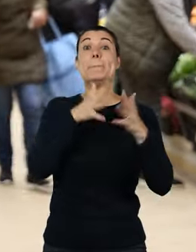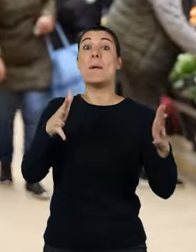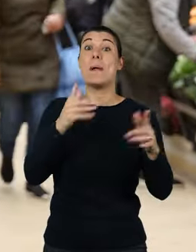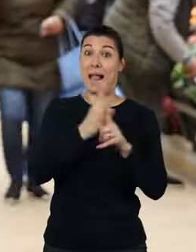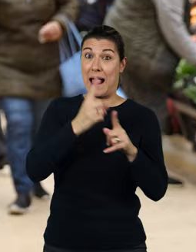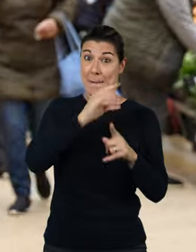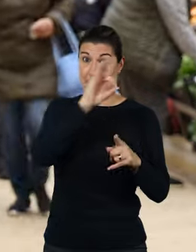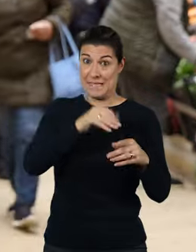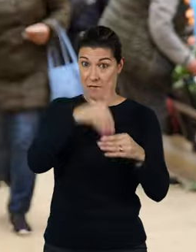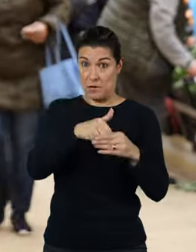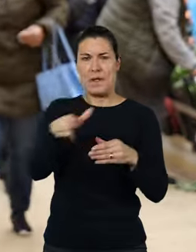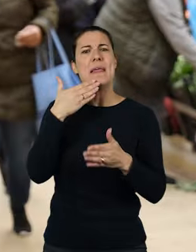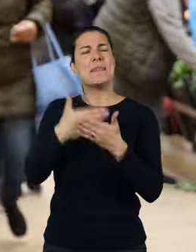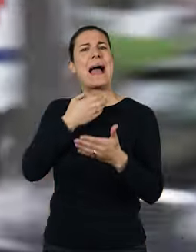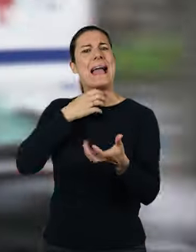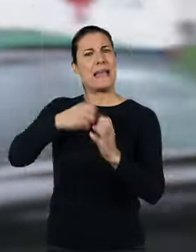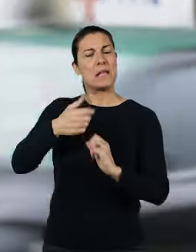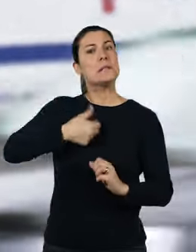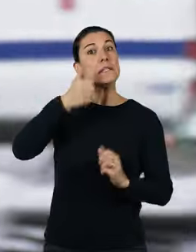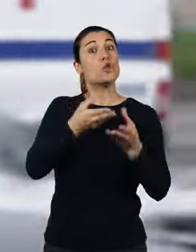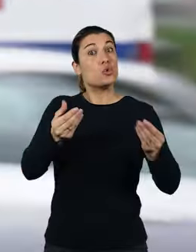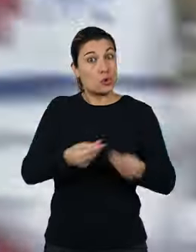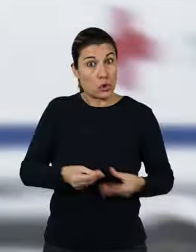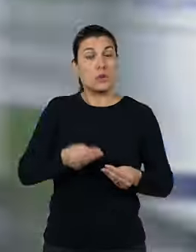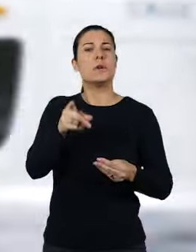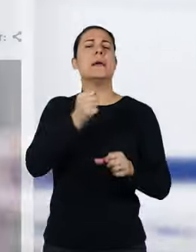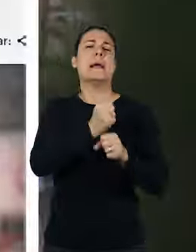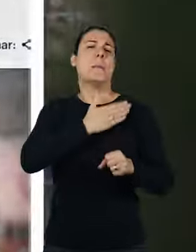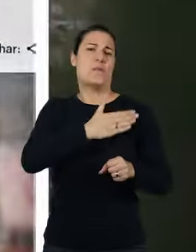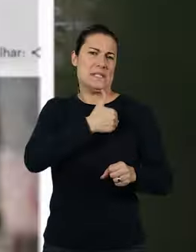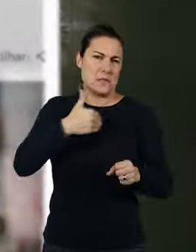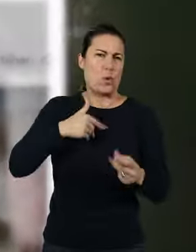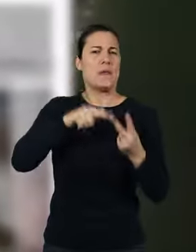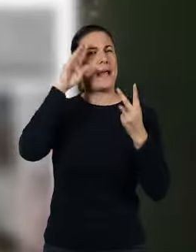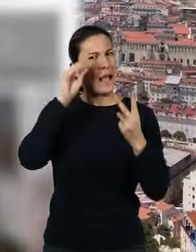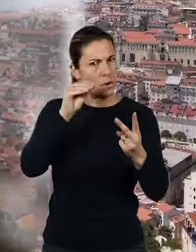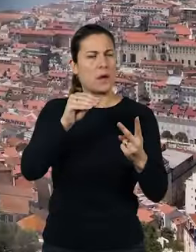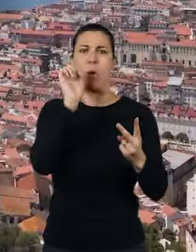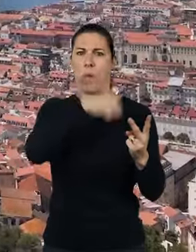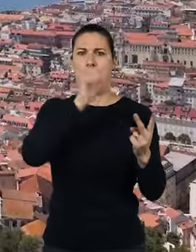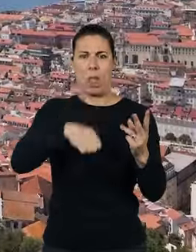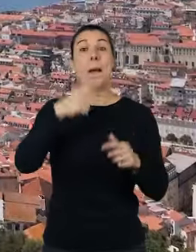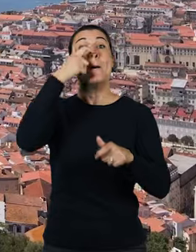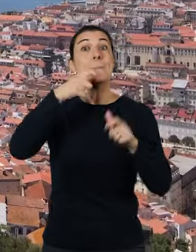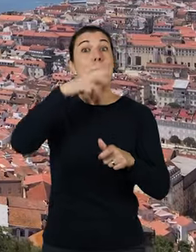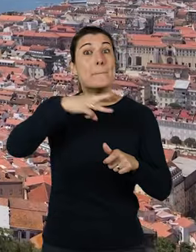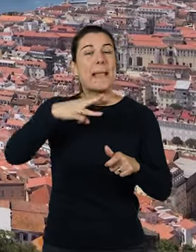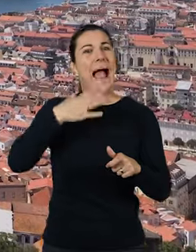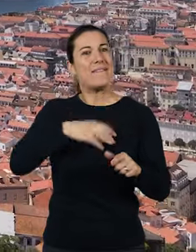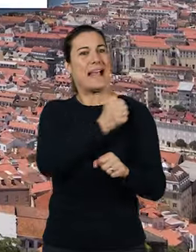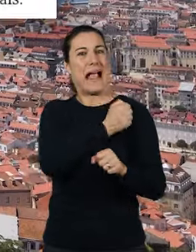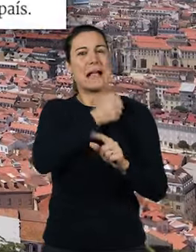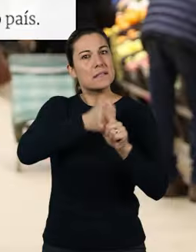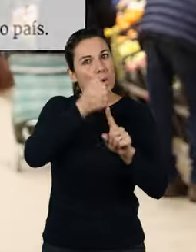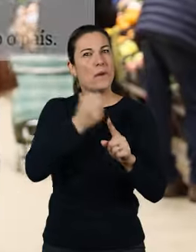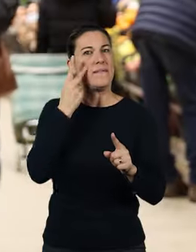absoluta deixou crises onde precisamos de soluções. Virou as costas aos profissionais da saúde e da educação. Há os milhares de pessoas que lutaram por casas para